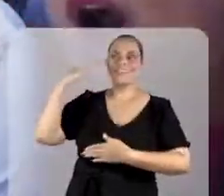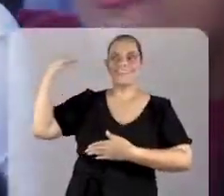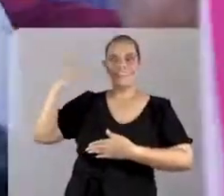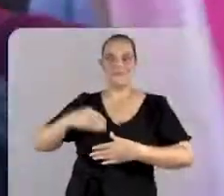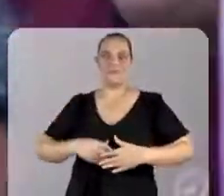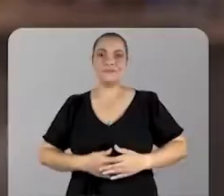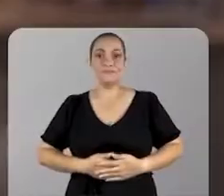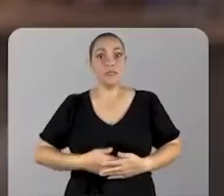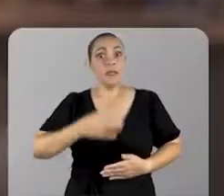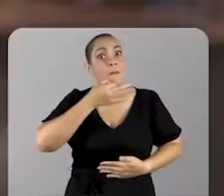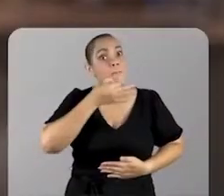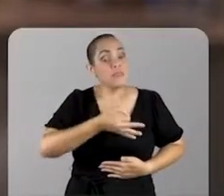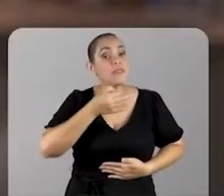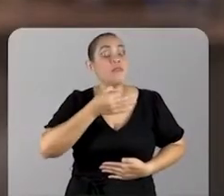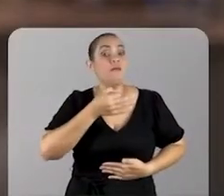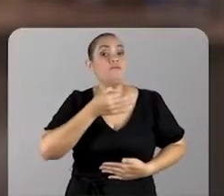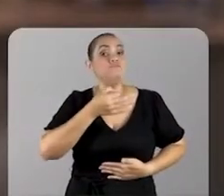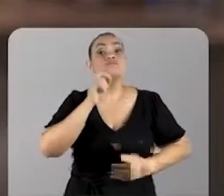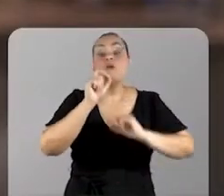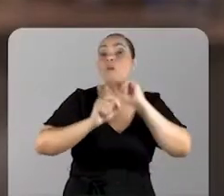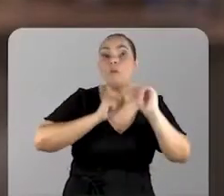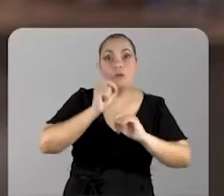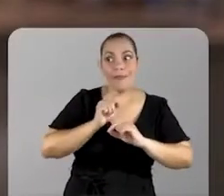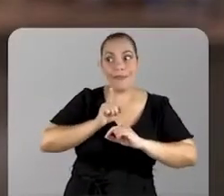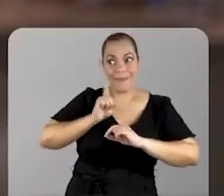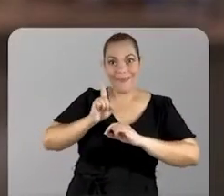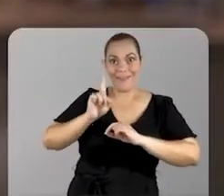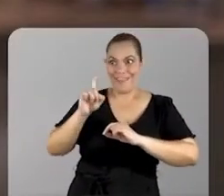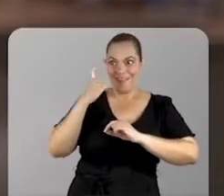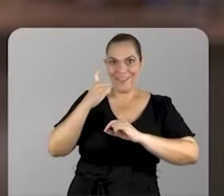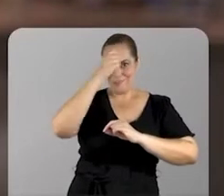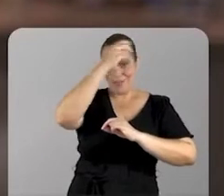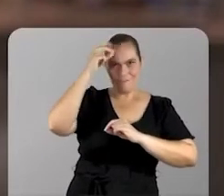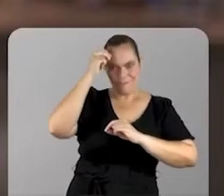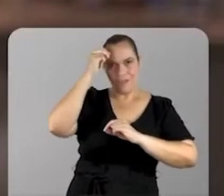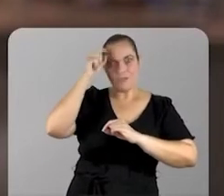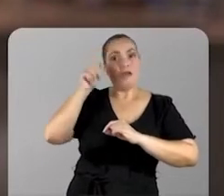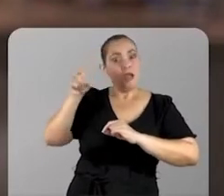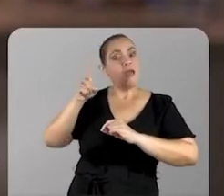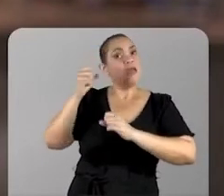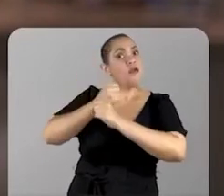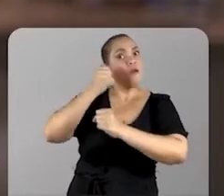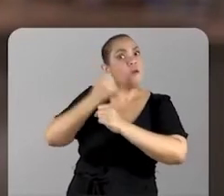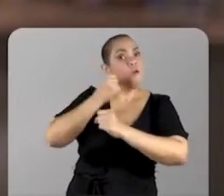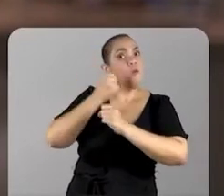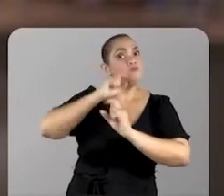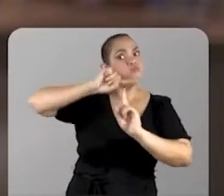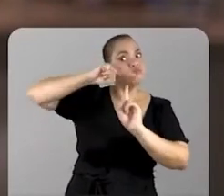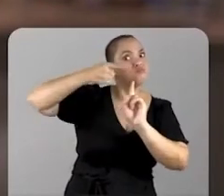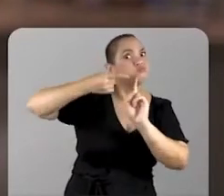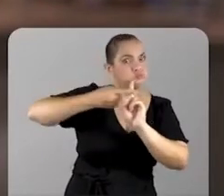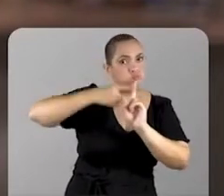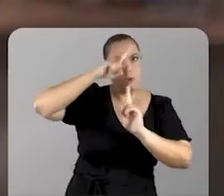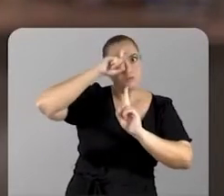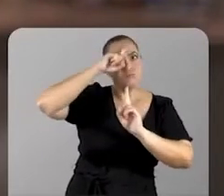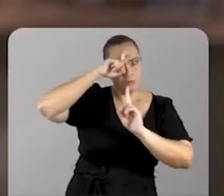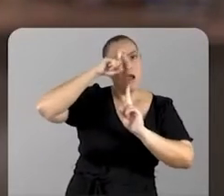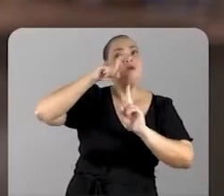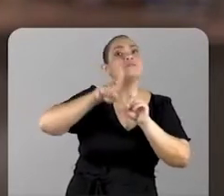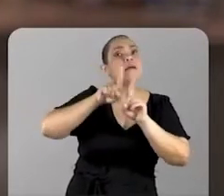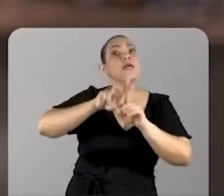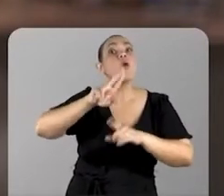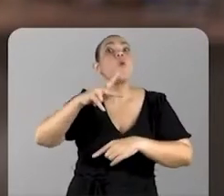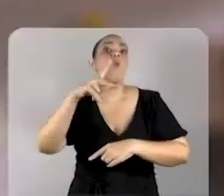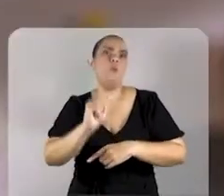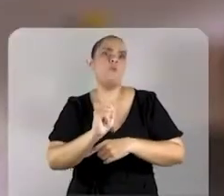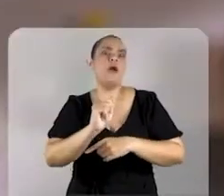O que eu acho mais importante na gestão de Carlos Eduardo foi a construção da maternidade de lei de Moraes e a